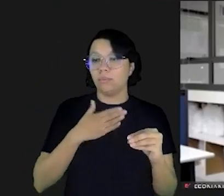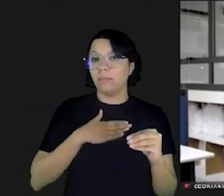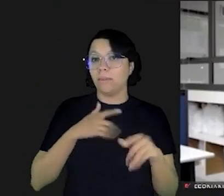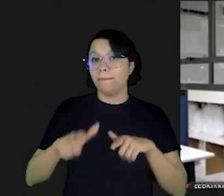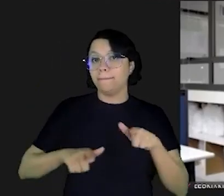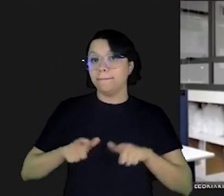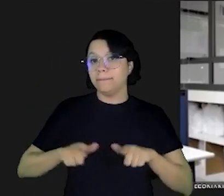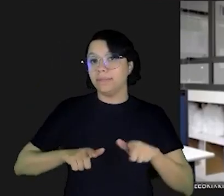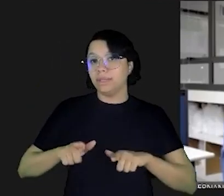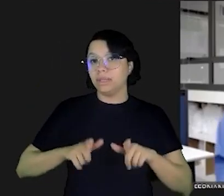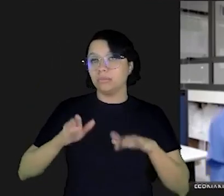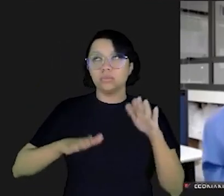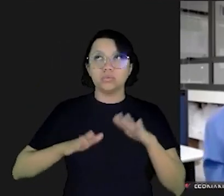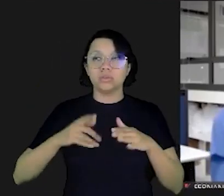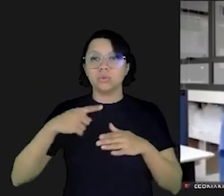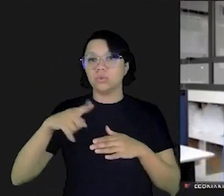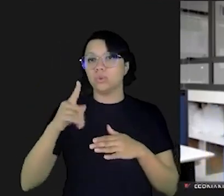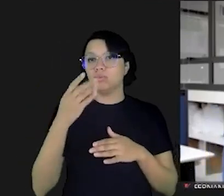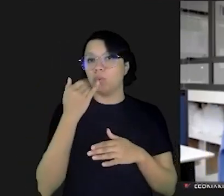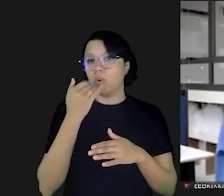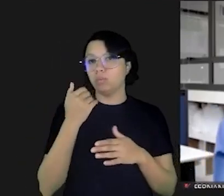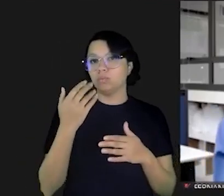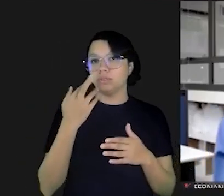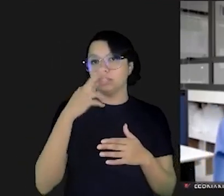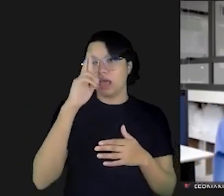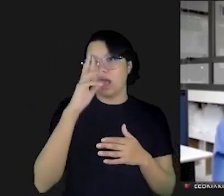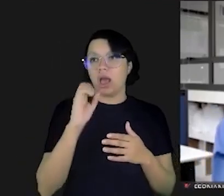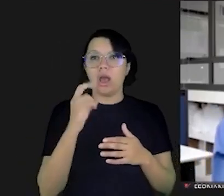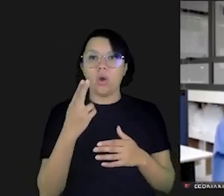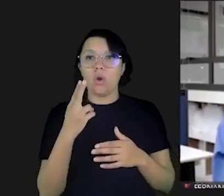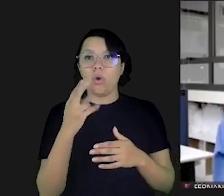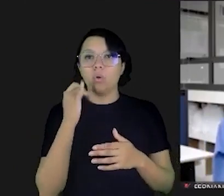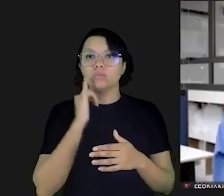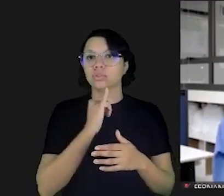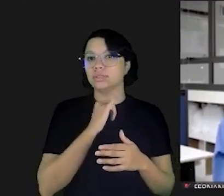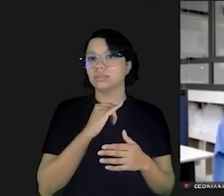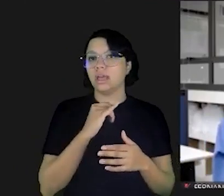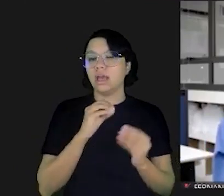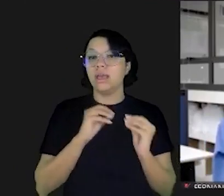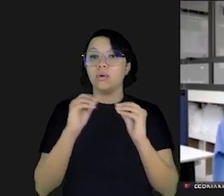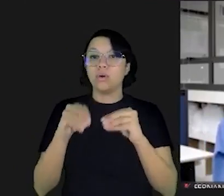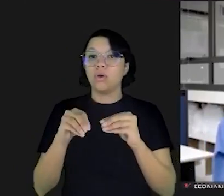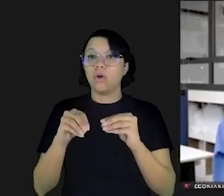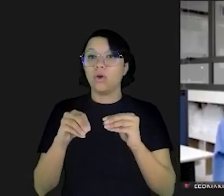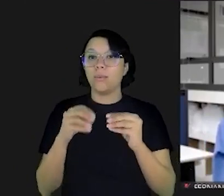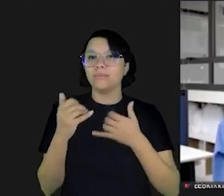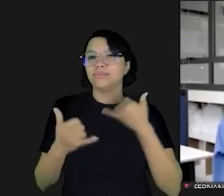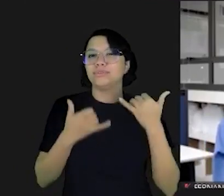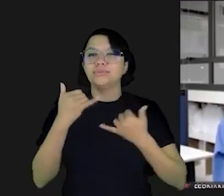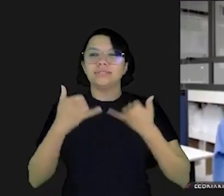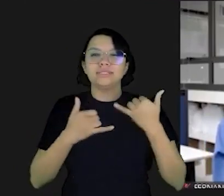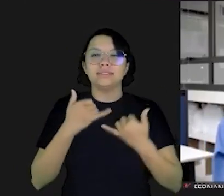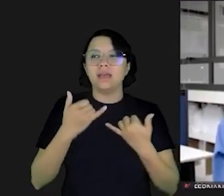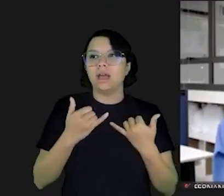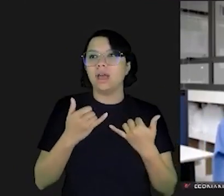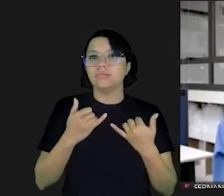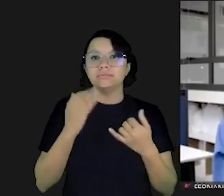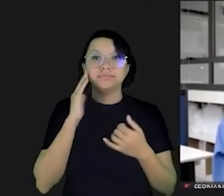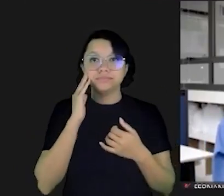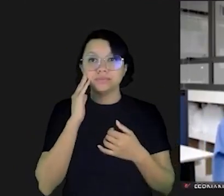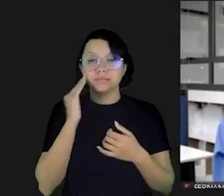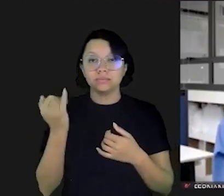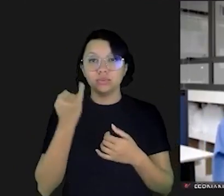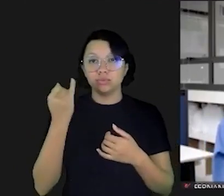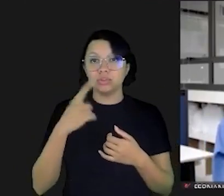coloco aquilo com meu primo com quem eu de vez em quando vou almoçar ou jantar tomando um vinhozinho eu coloco aquilo como lazer